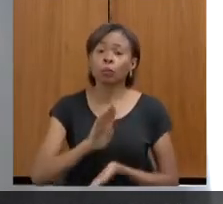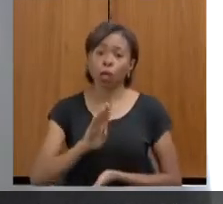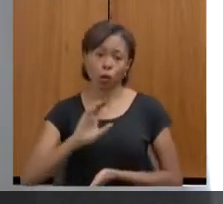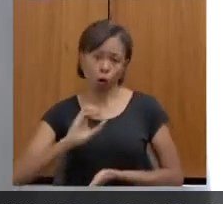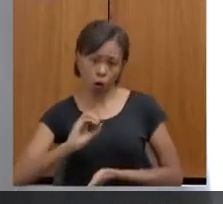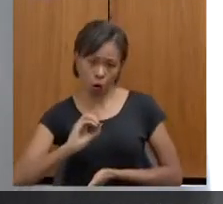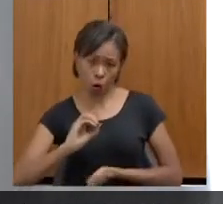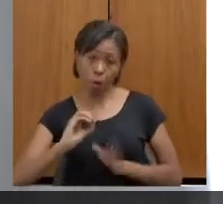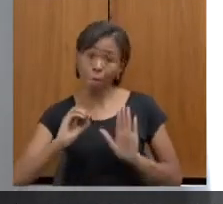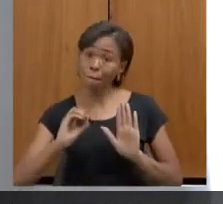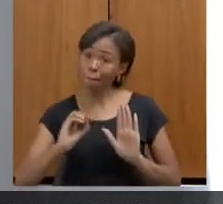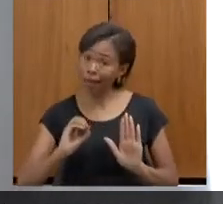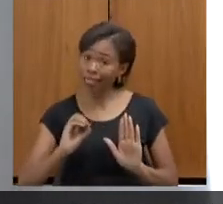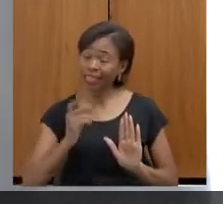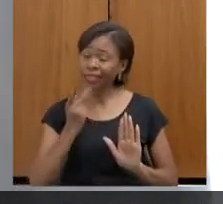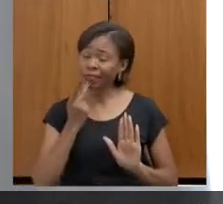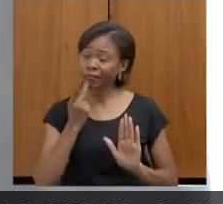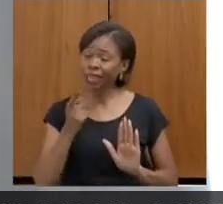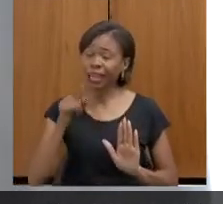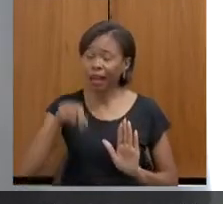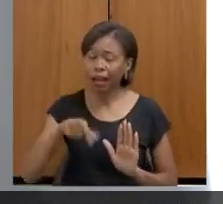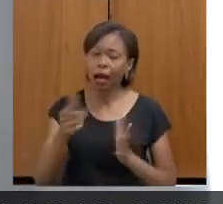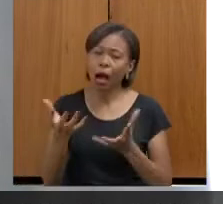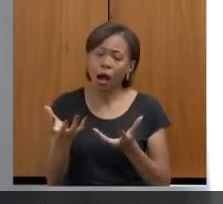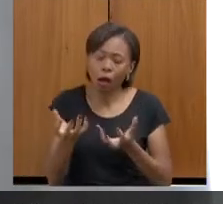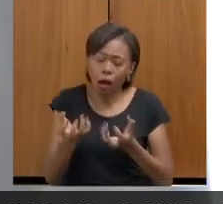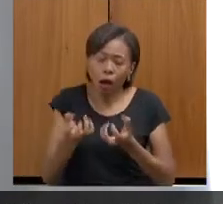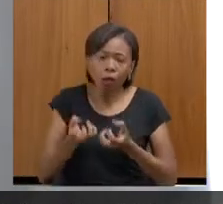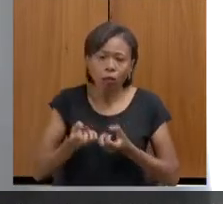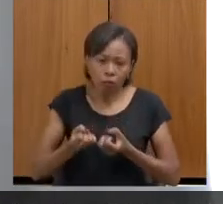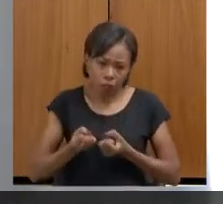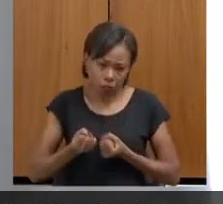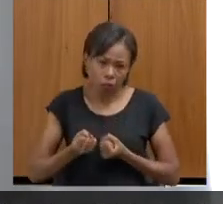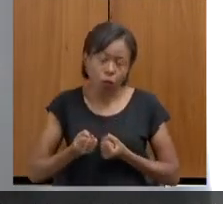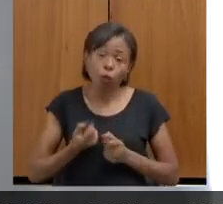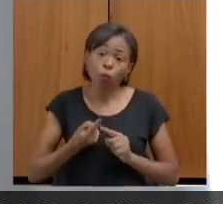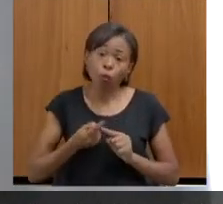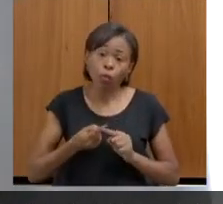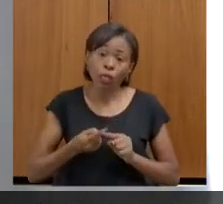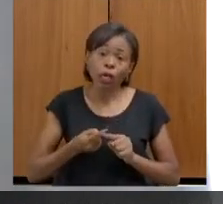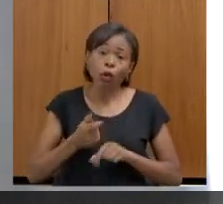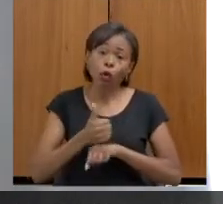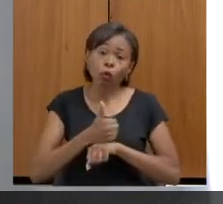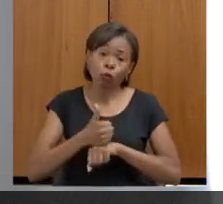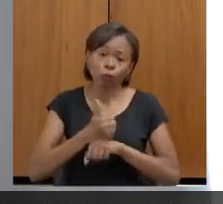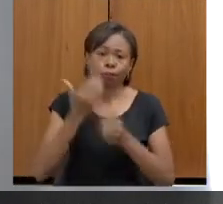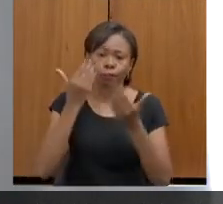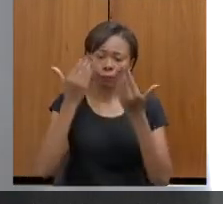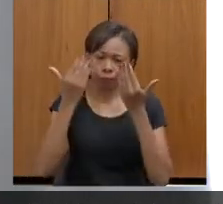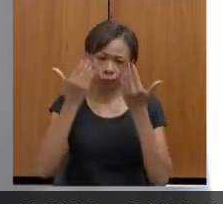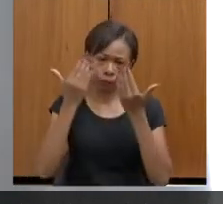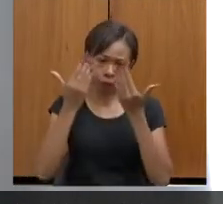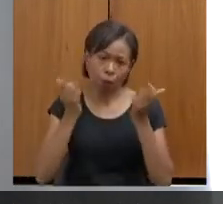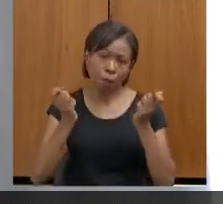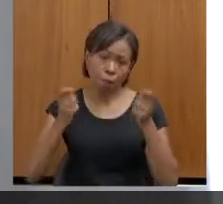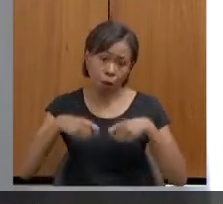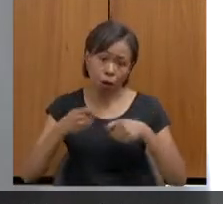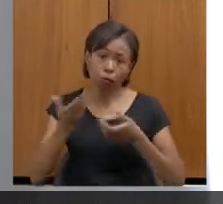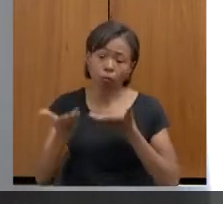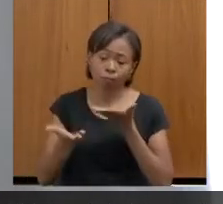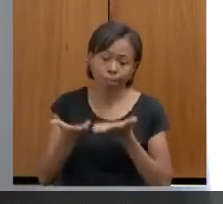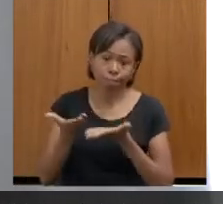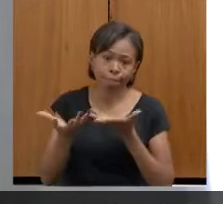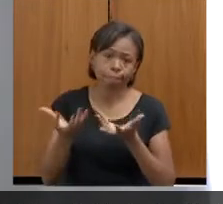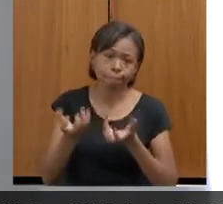acolhimento por ter um servidor com formação em psicologia e capacitado para poder realizar esse entendimento